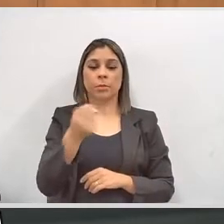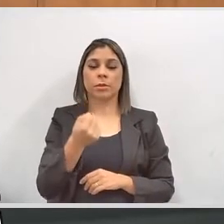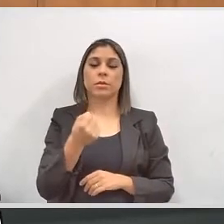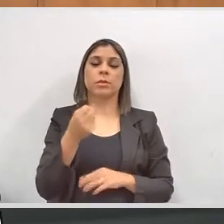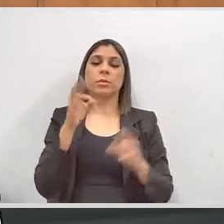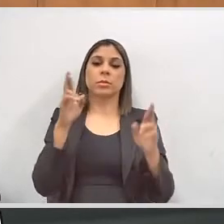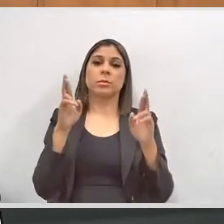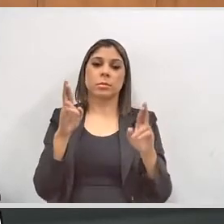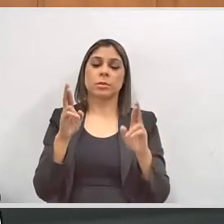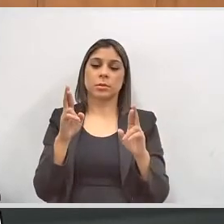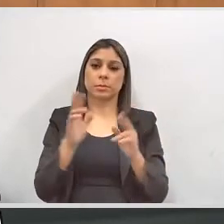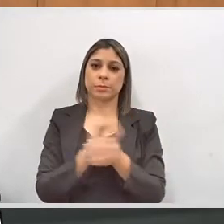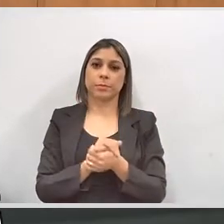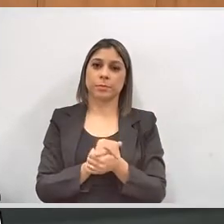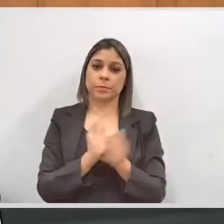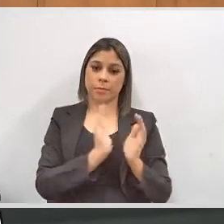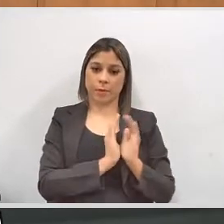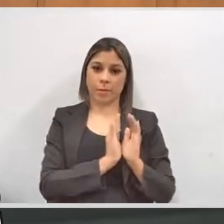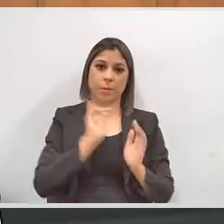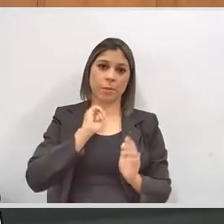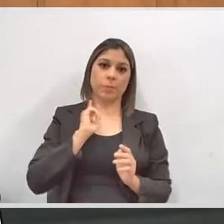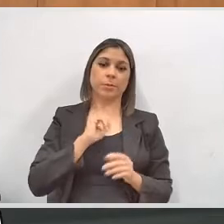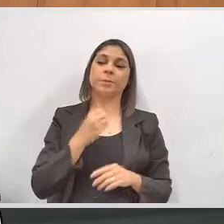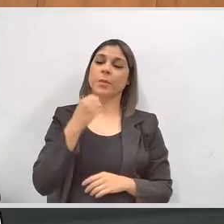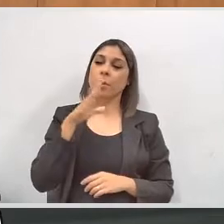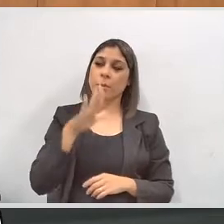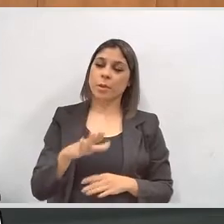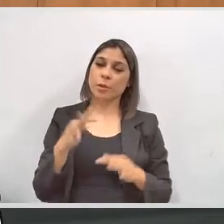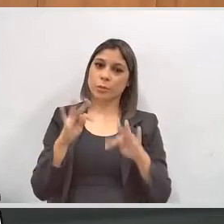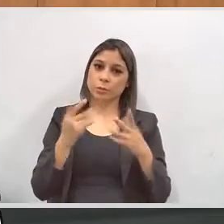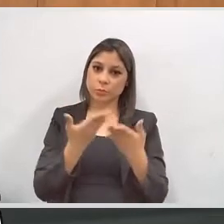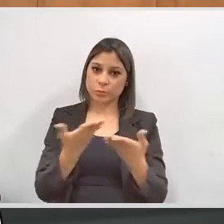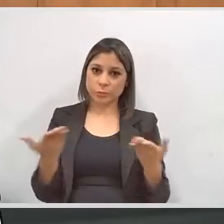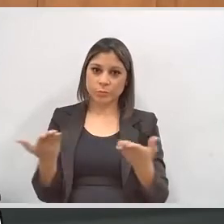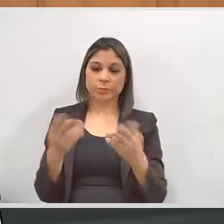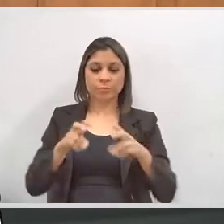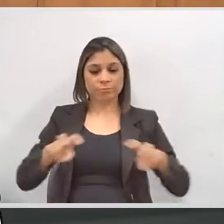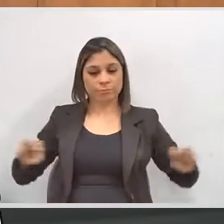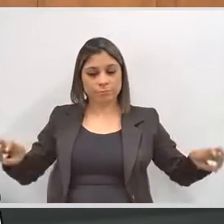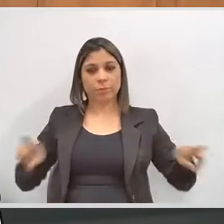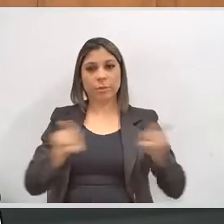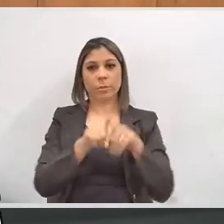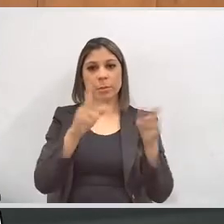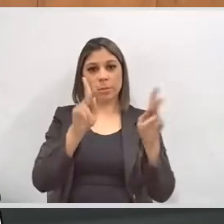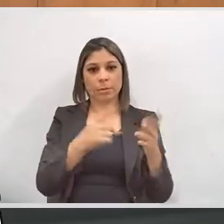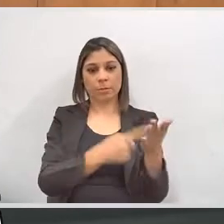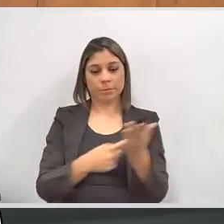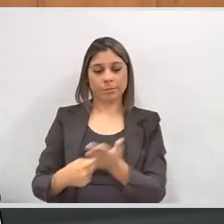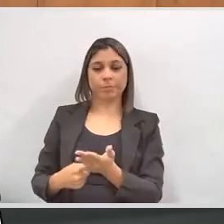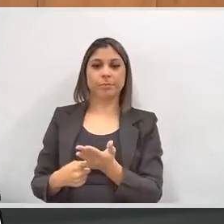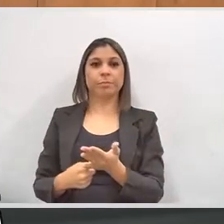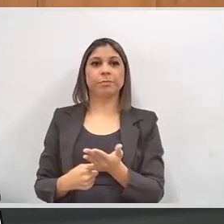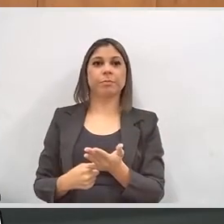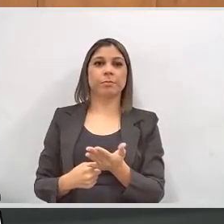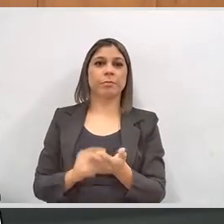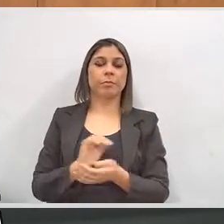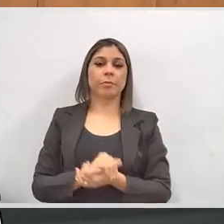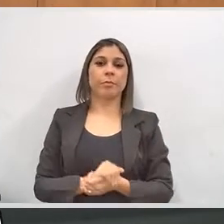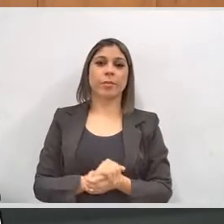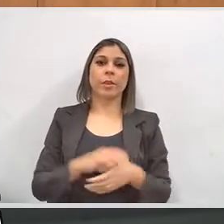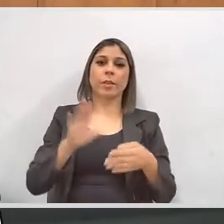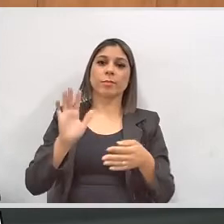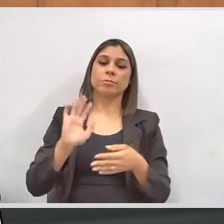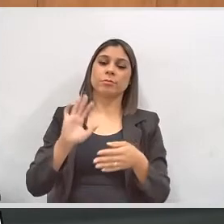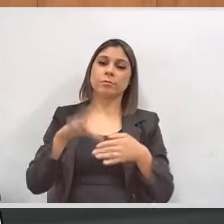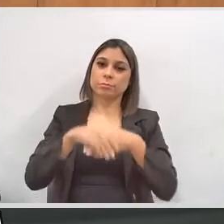da Federação das APAI de Minas Gerais. Boa tarde a todos vocês, membros da mesa, convidados. Queria aqui